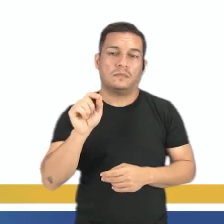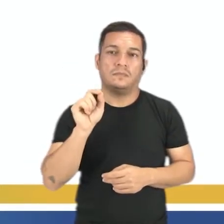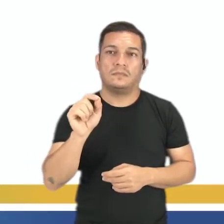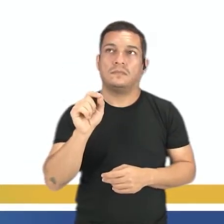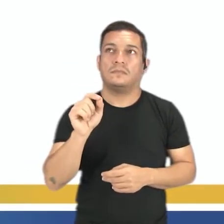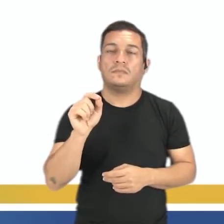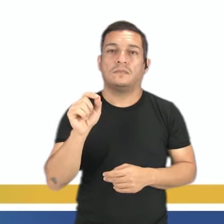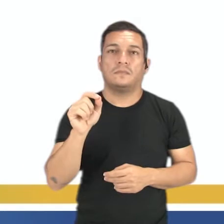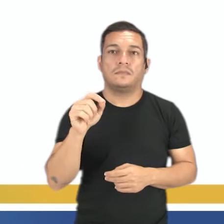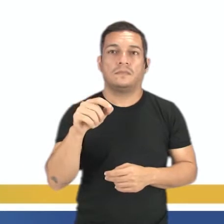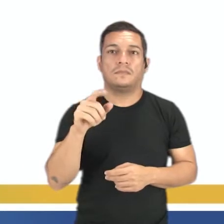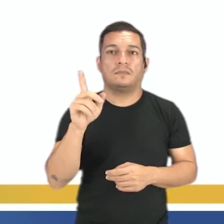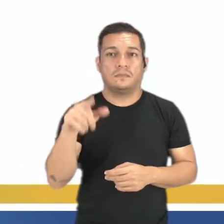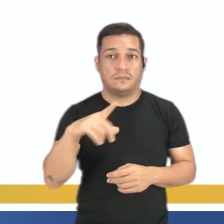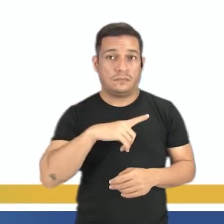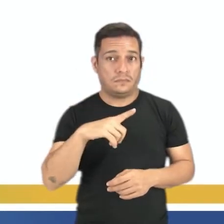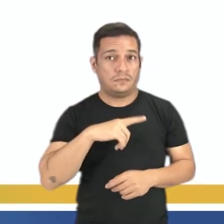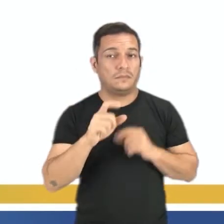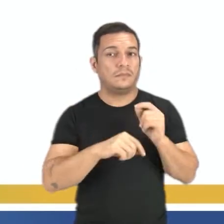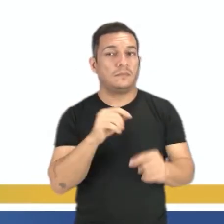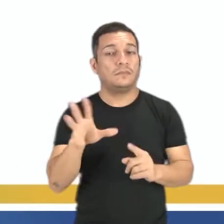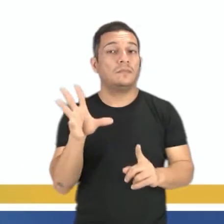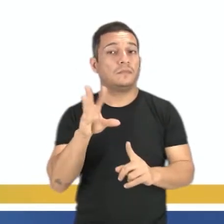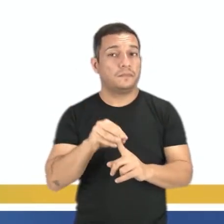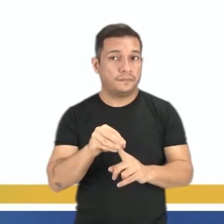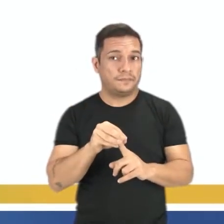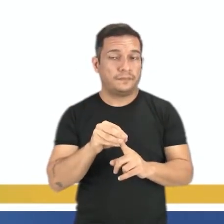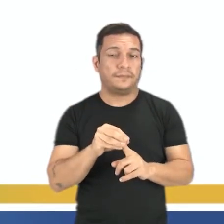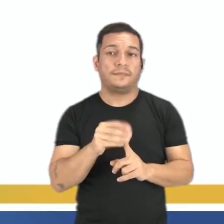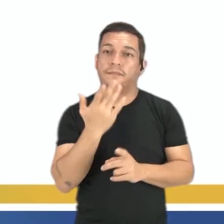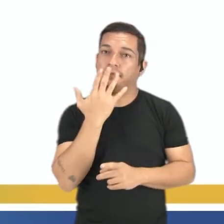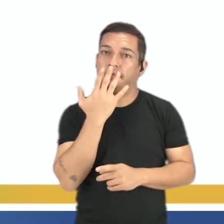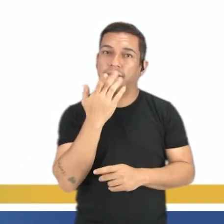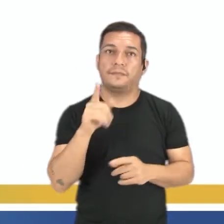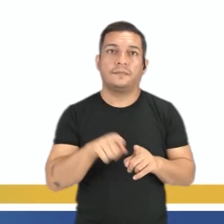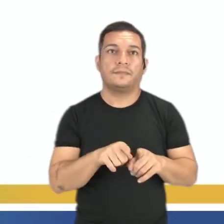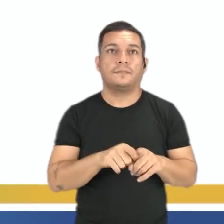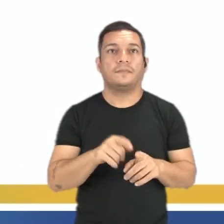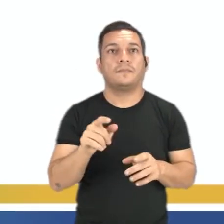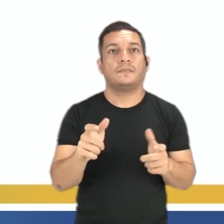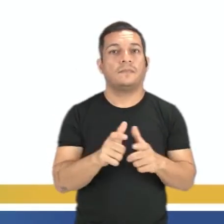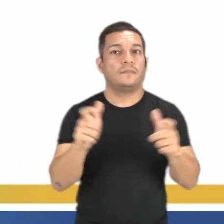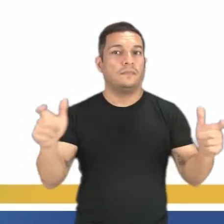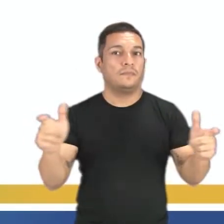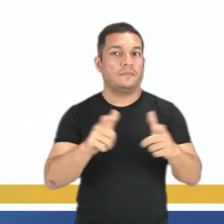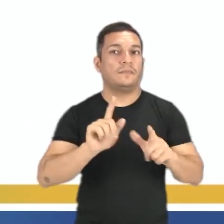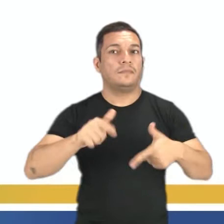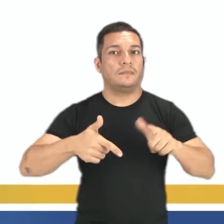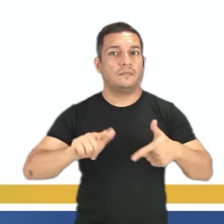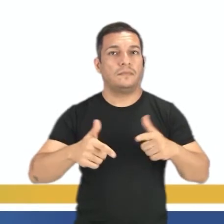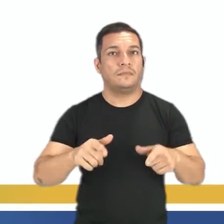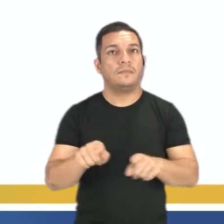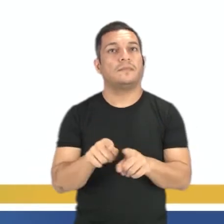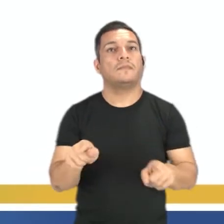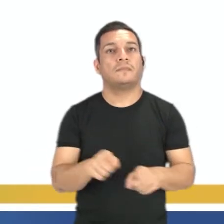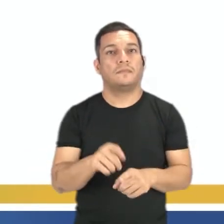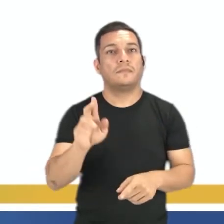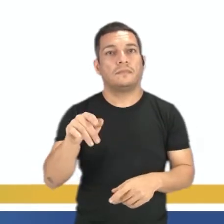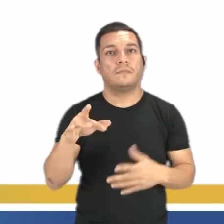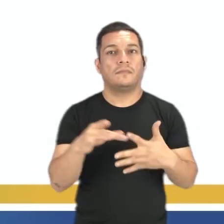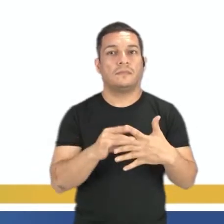proposital, tem uma intenção nas cores, formato e tamanho de letras, trata também da